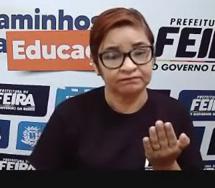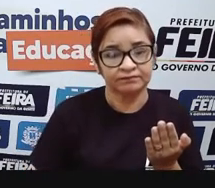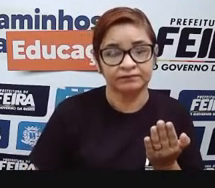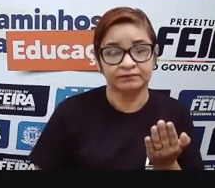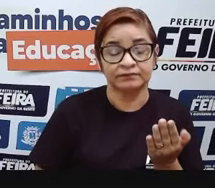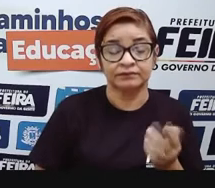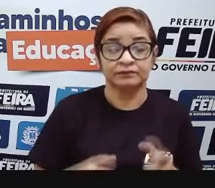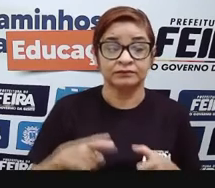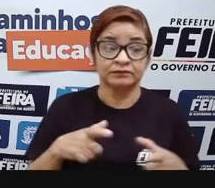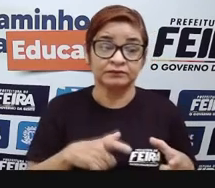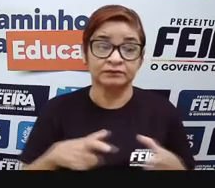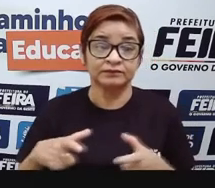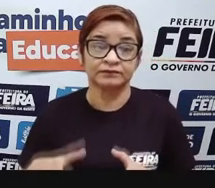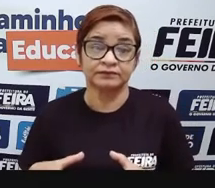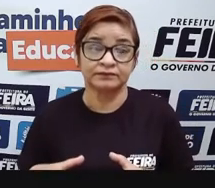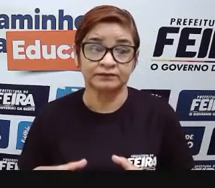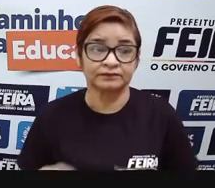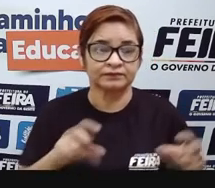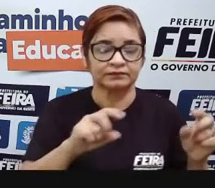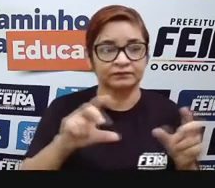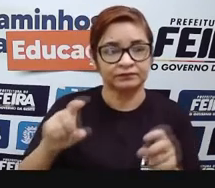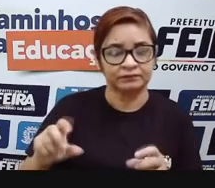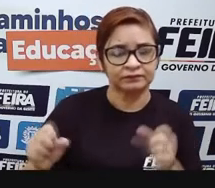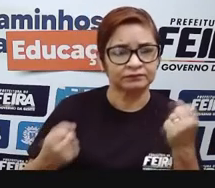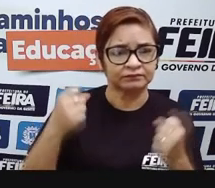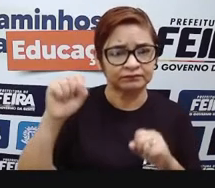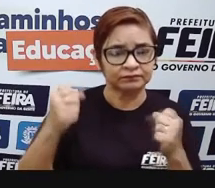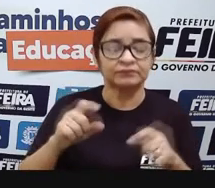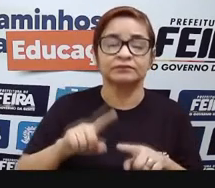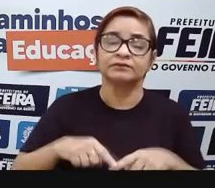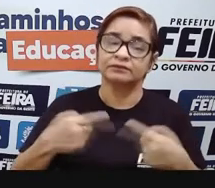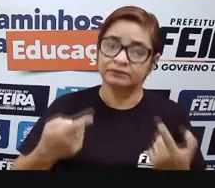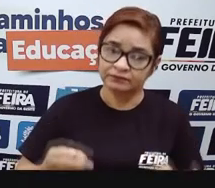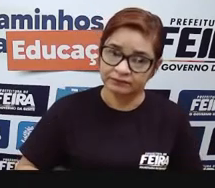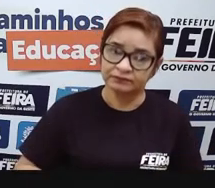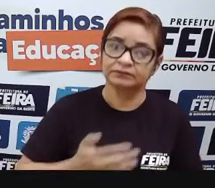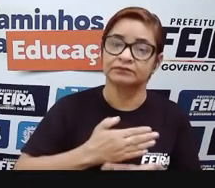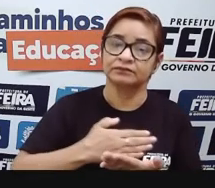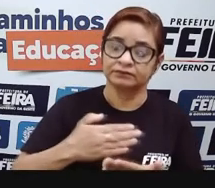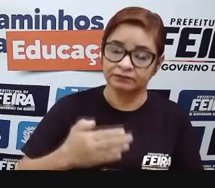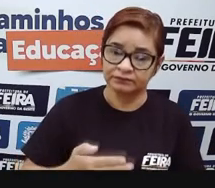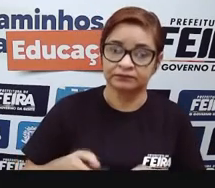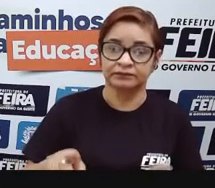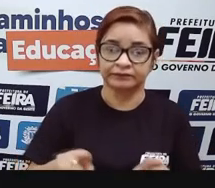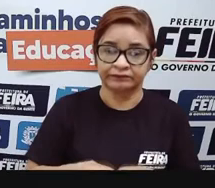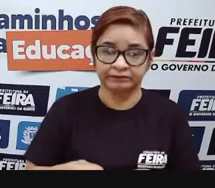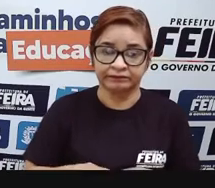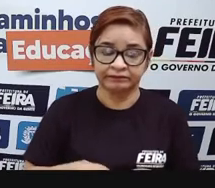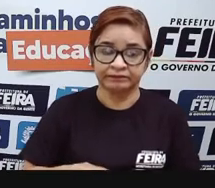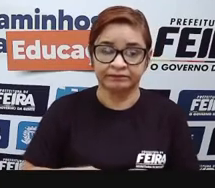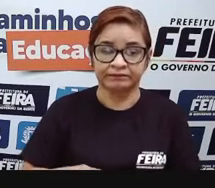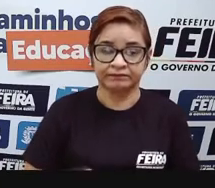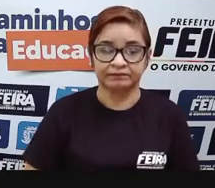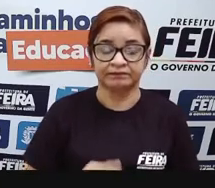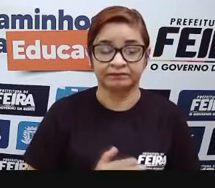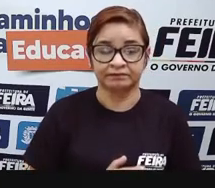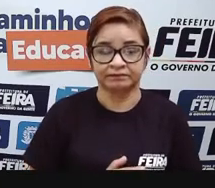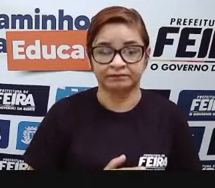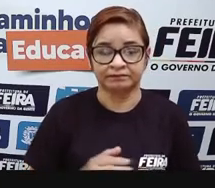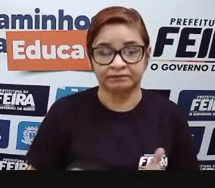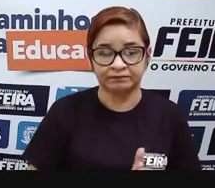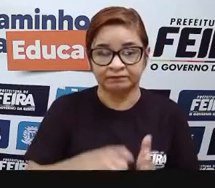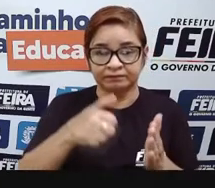espaço ao comércio e indústria. Mas ainda nós temos, né? Ainda destaca-se a cidade na primeira posição nacional pela